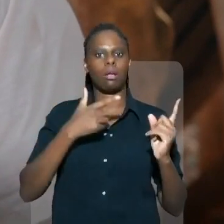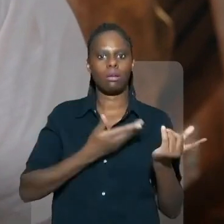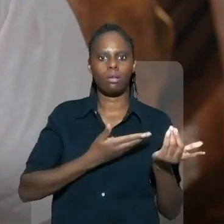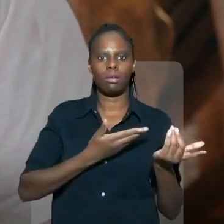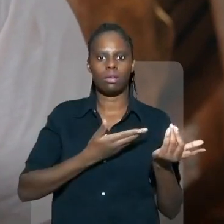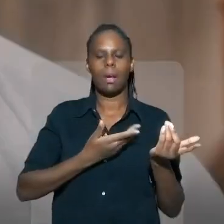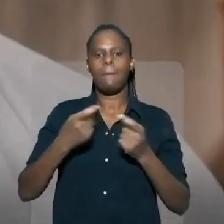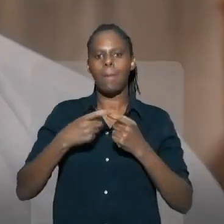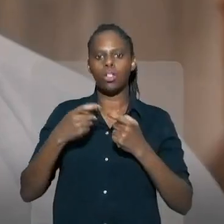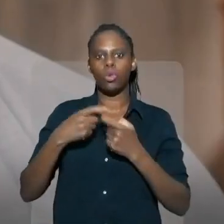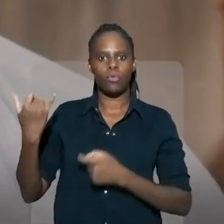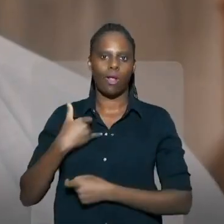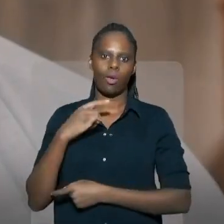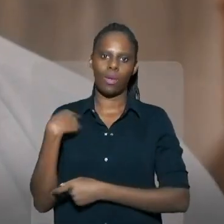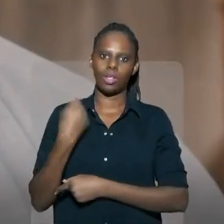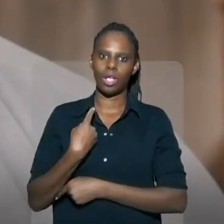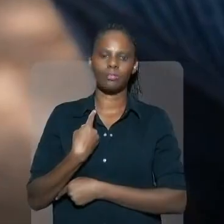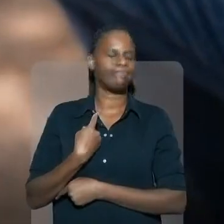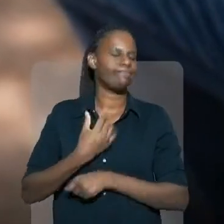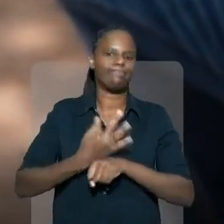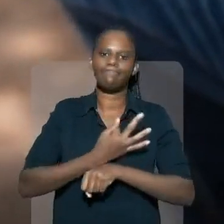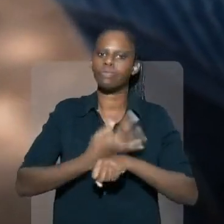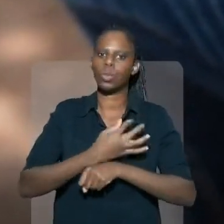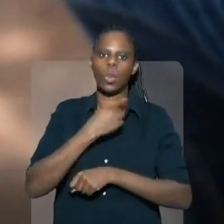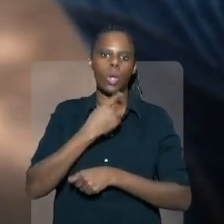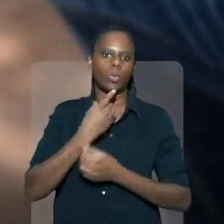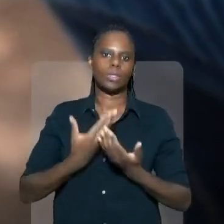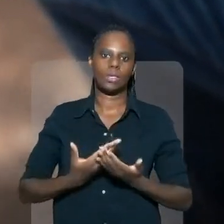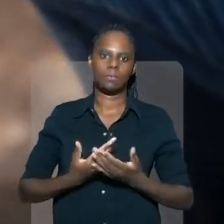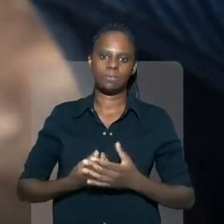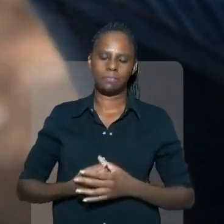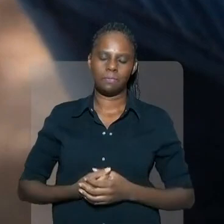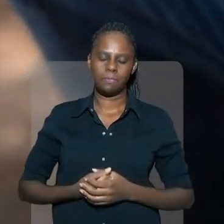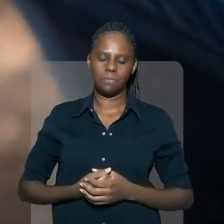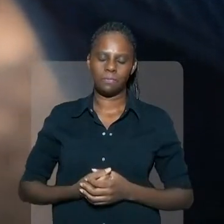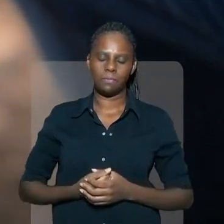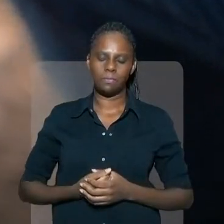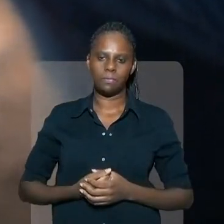baleado. Foi que o médico falou com a gente que ele não tinha resistido.